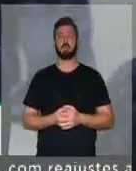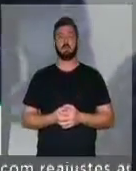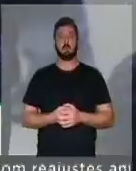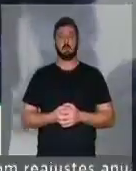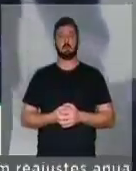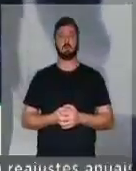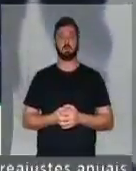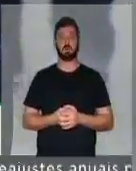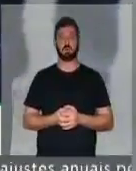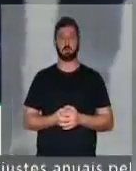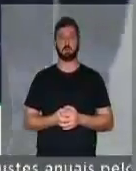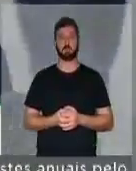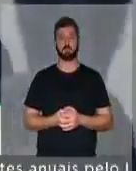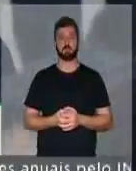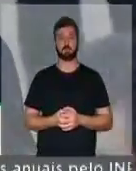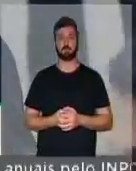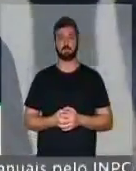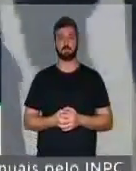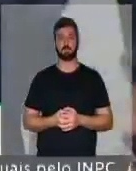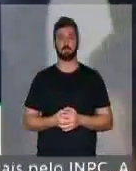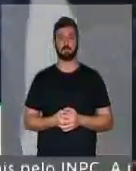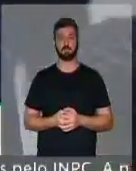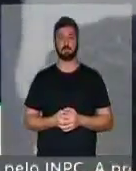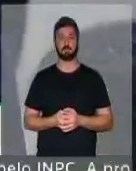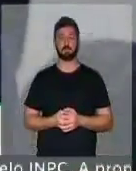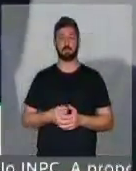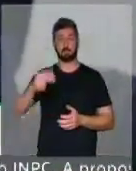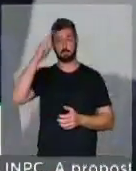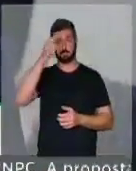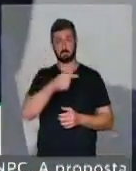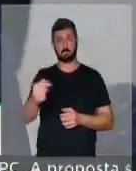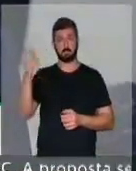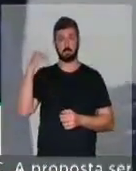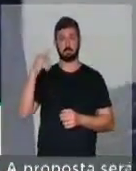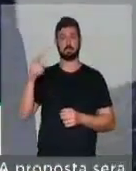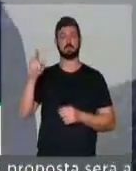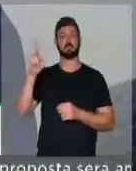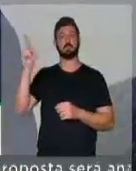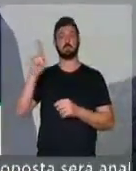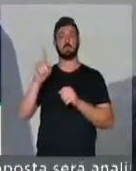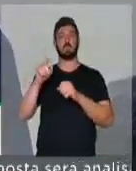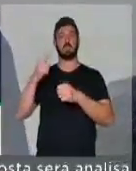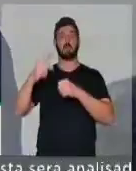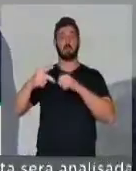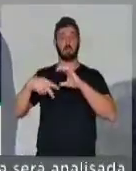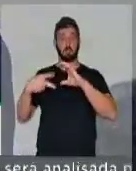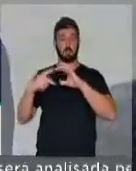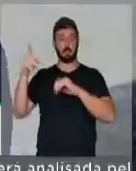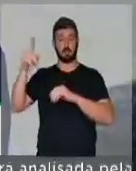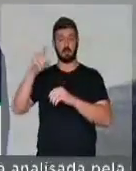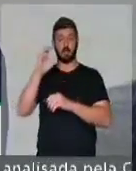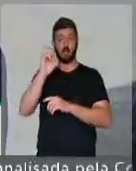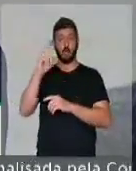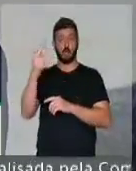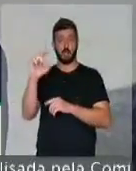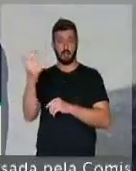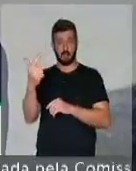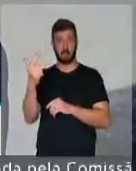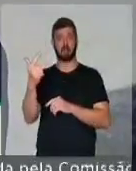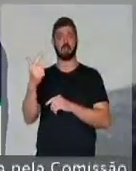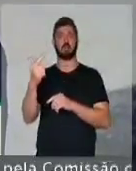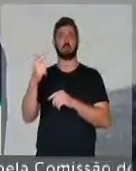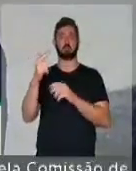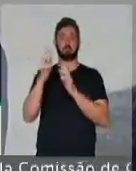Ninho, do PSB de Pernambuco. Lançou na última segunda-feira, na Câmara Municipal de Olinda, o livro